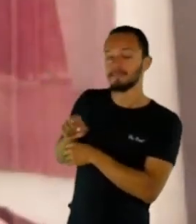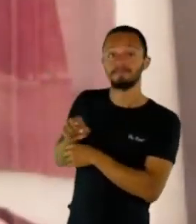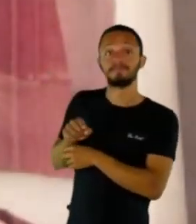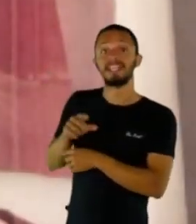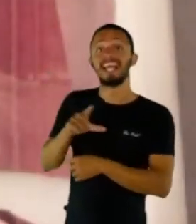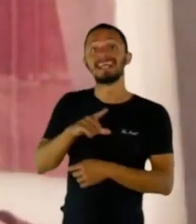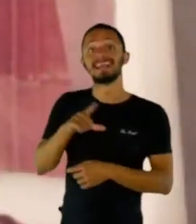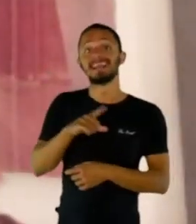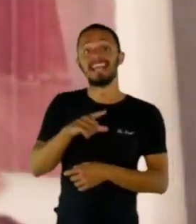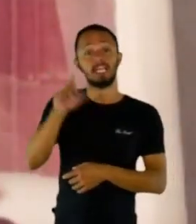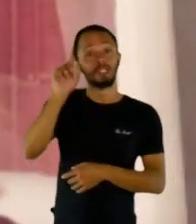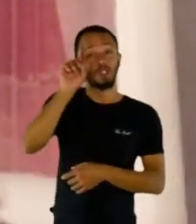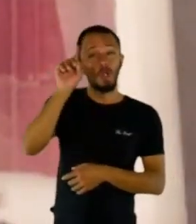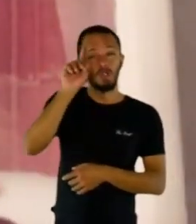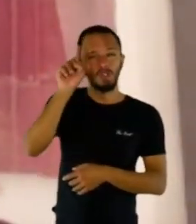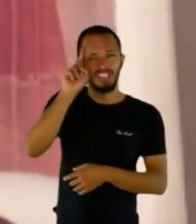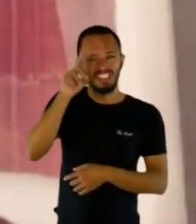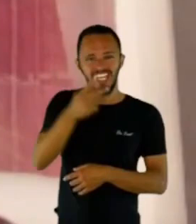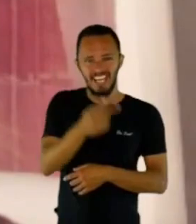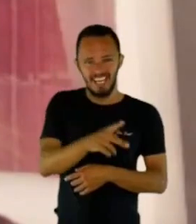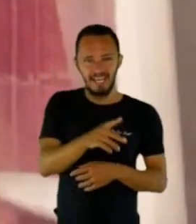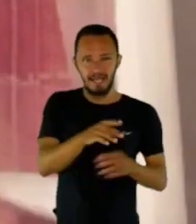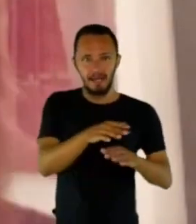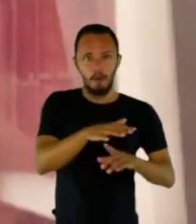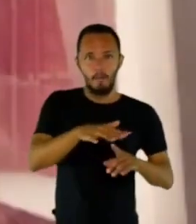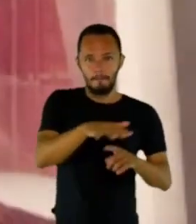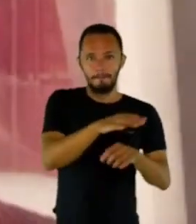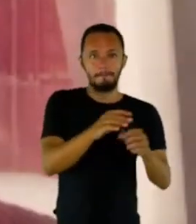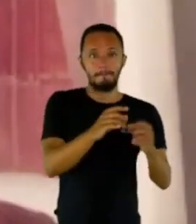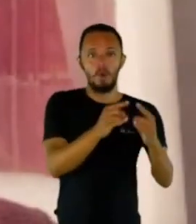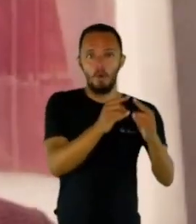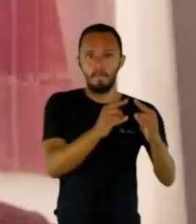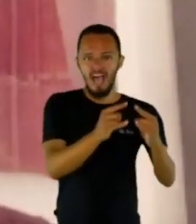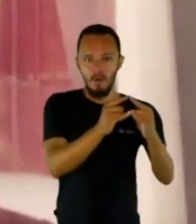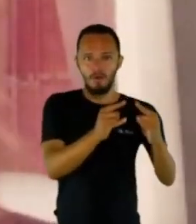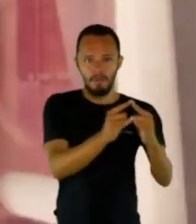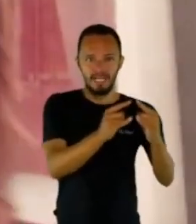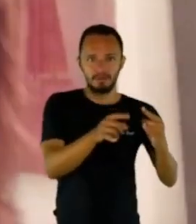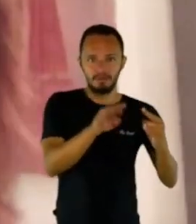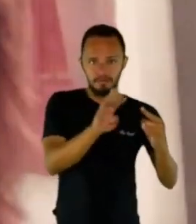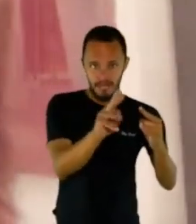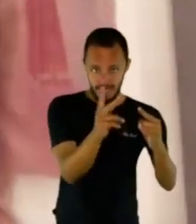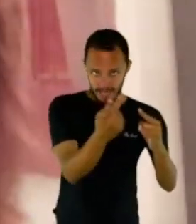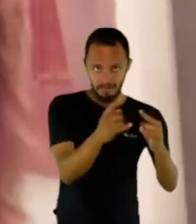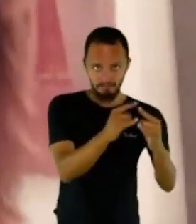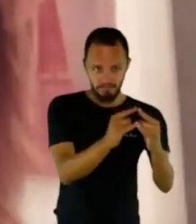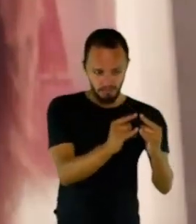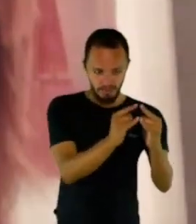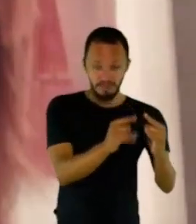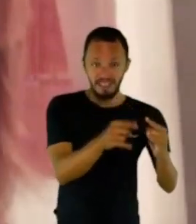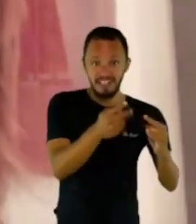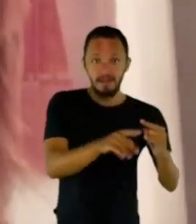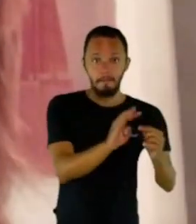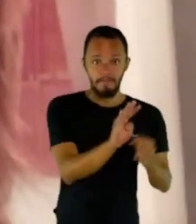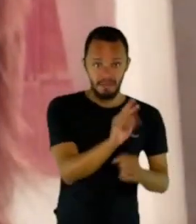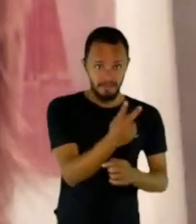mulheres atendidas. diariamente, a gente está numa situação... É quase uma pandemia de violência.